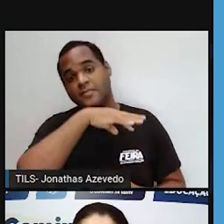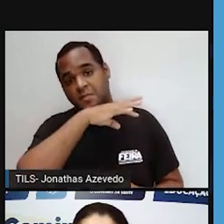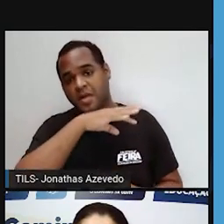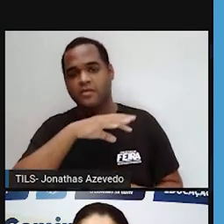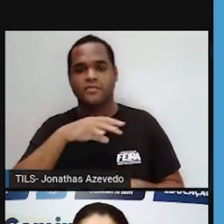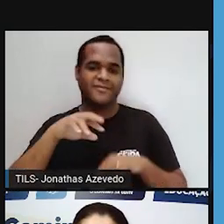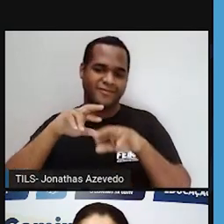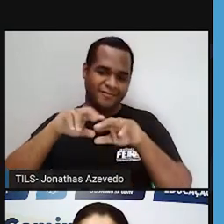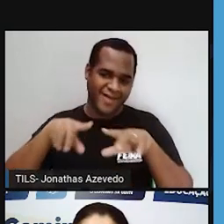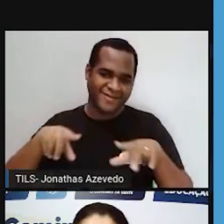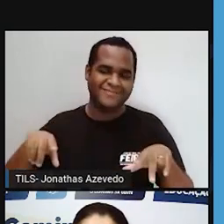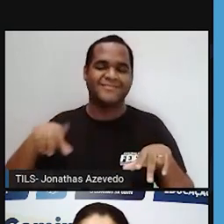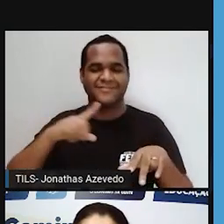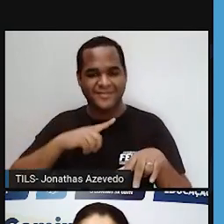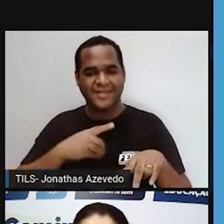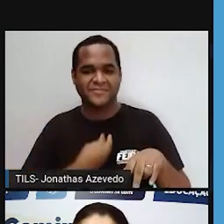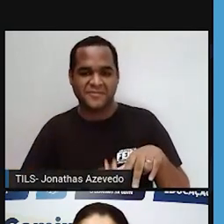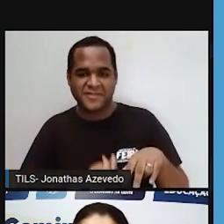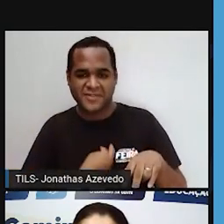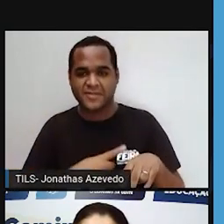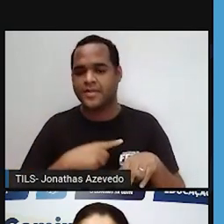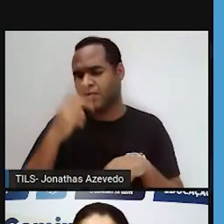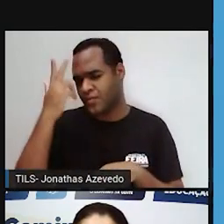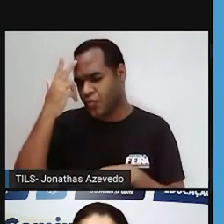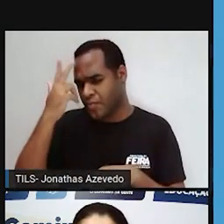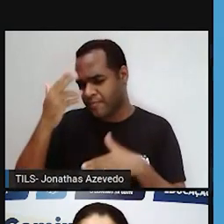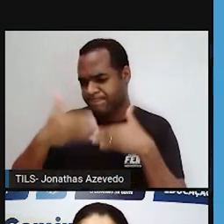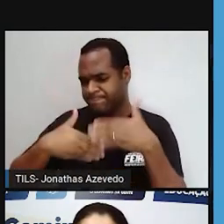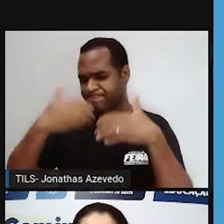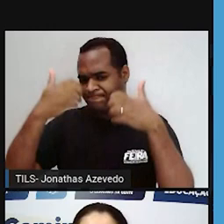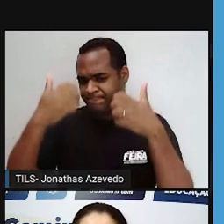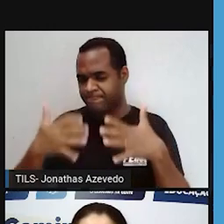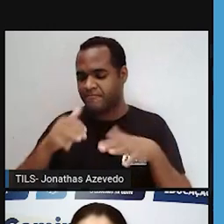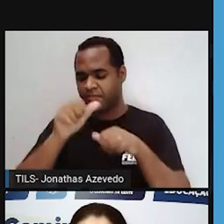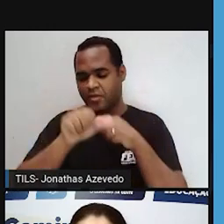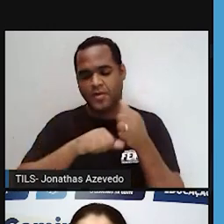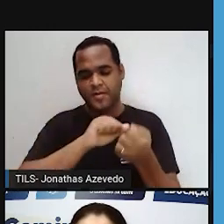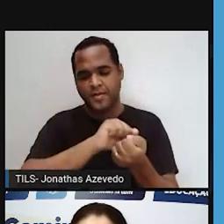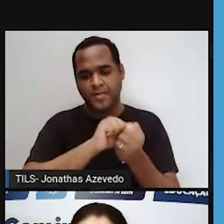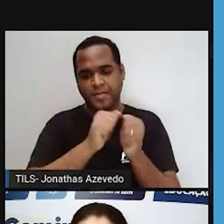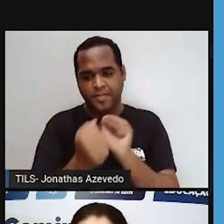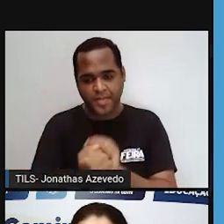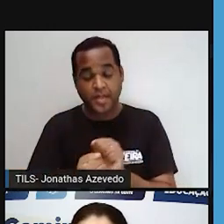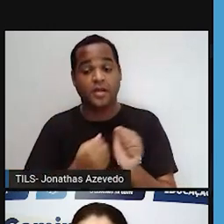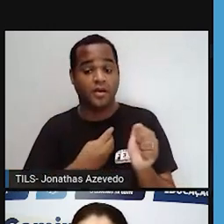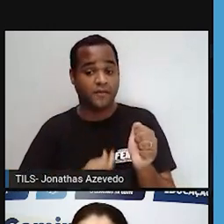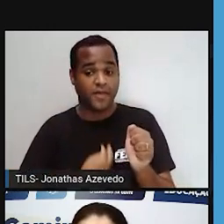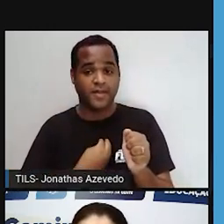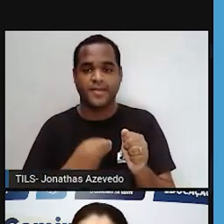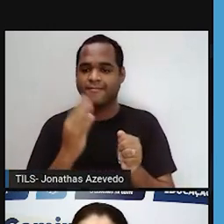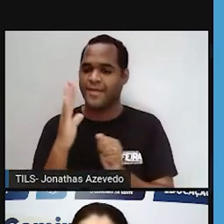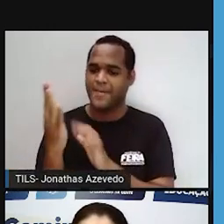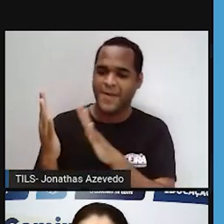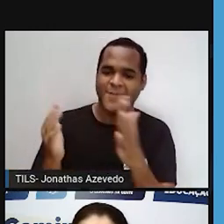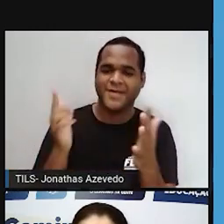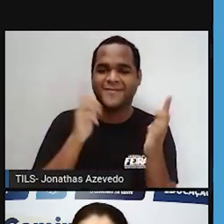plantas de cada ecossistema natural desenvolveram uma série de adaptações ao meio ambiente para viver nele.